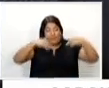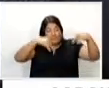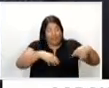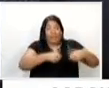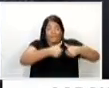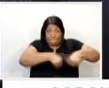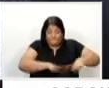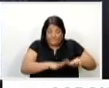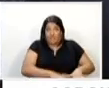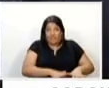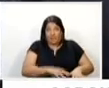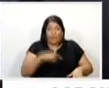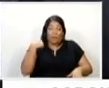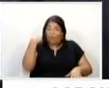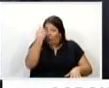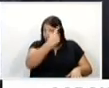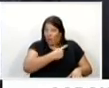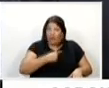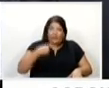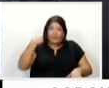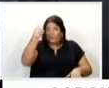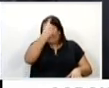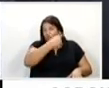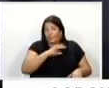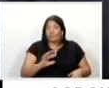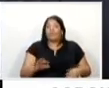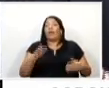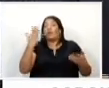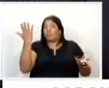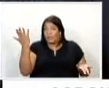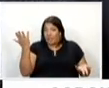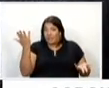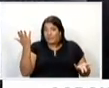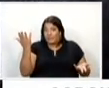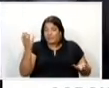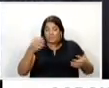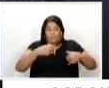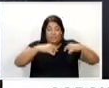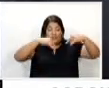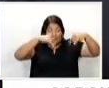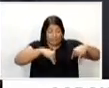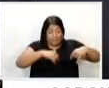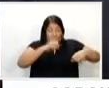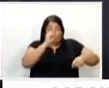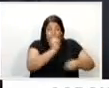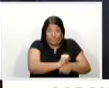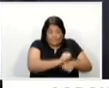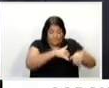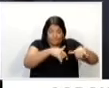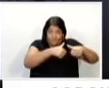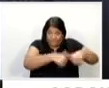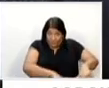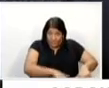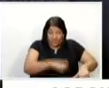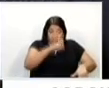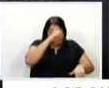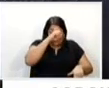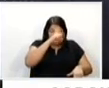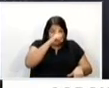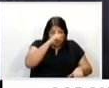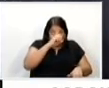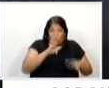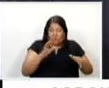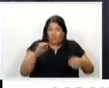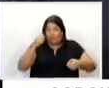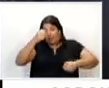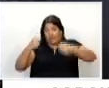por várias horas. O que acontece em razão disso? Enquanto a maca está retida, a viatura de resgate, a viatura do